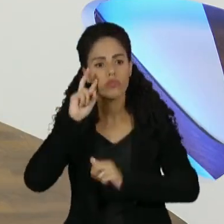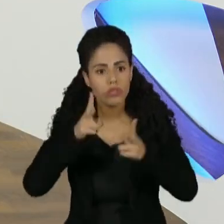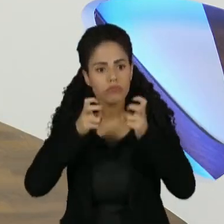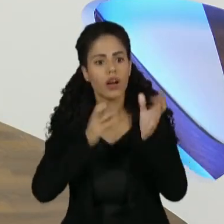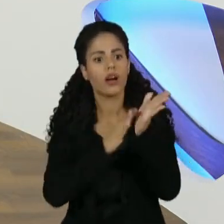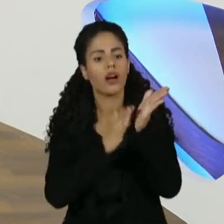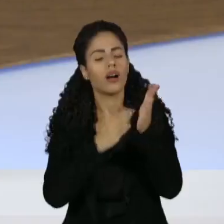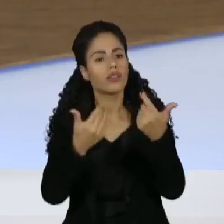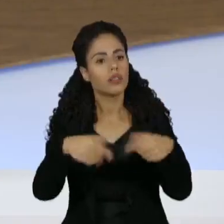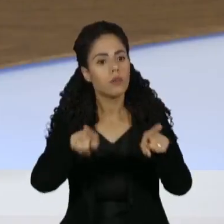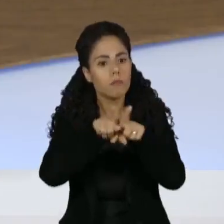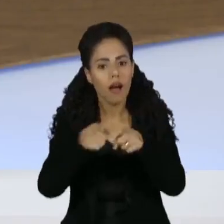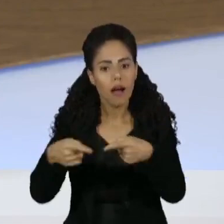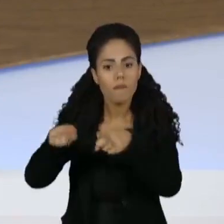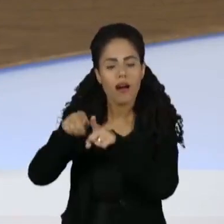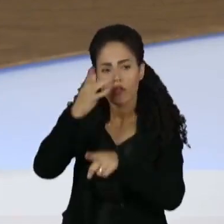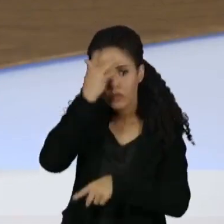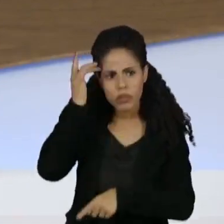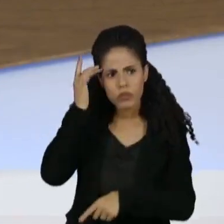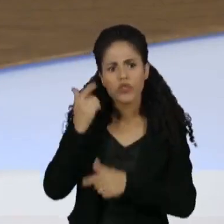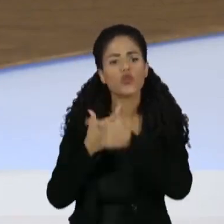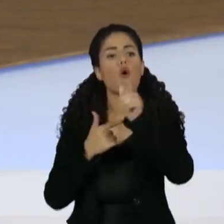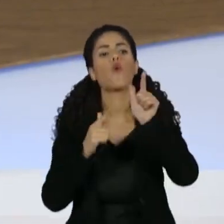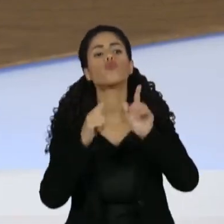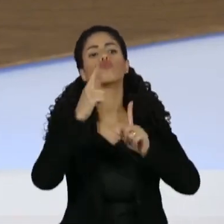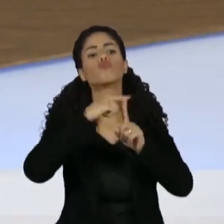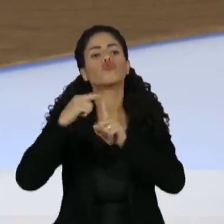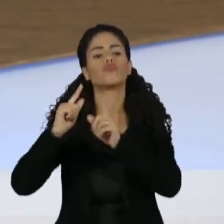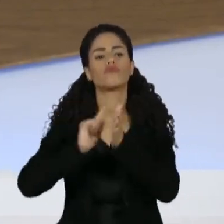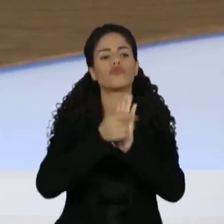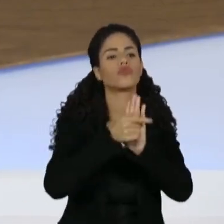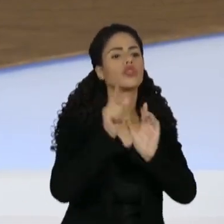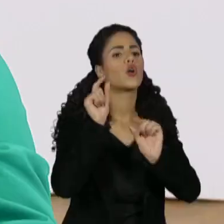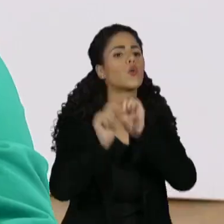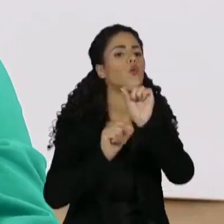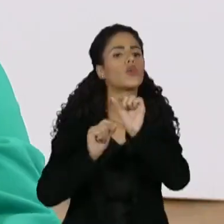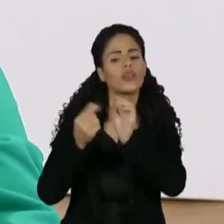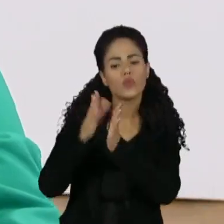parcerias inimagináveis, inclusive, o que o samba te deu?